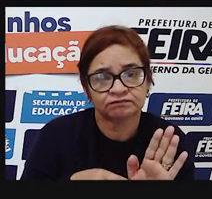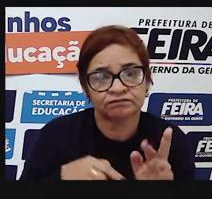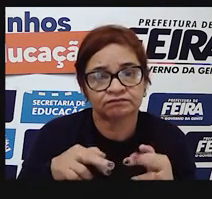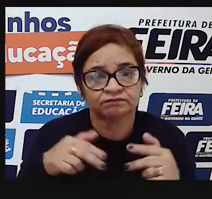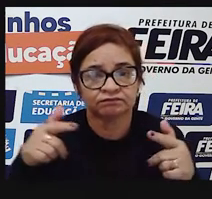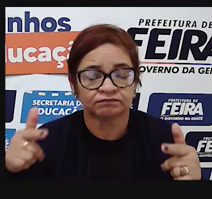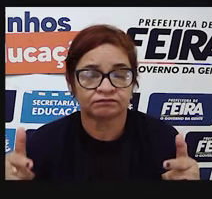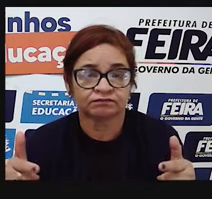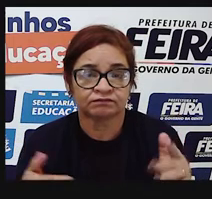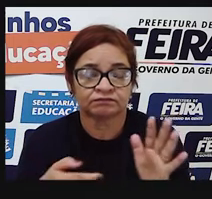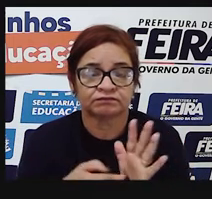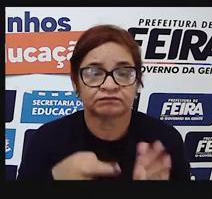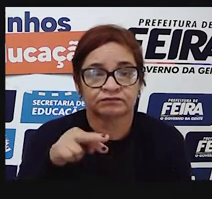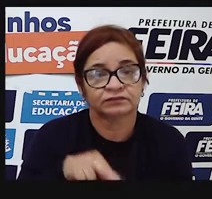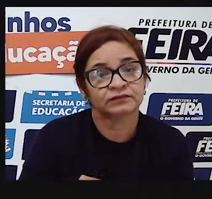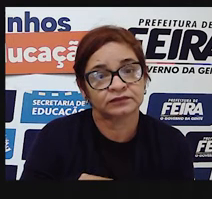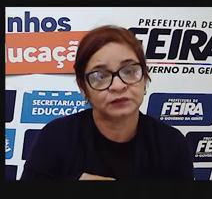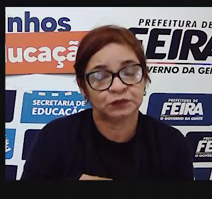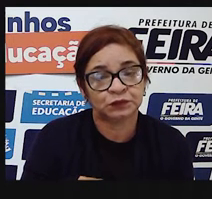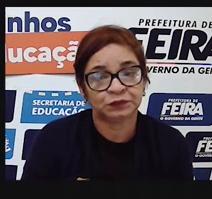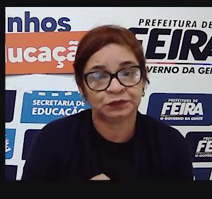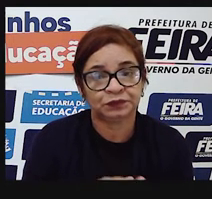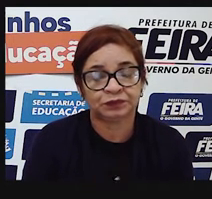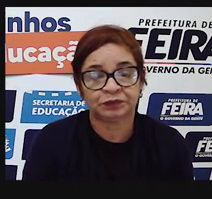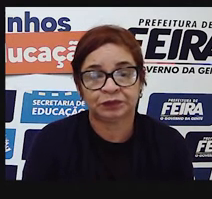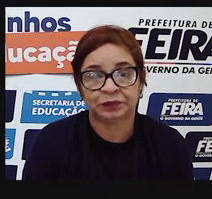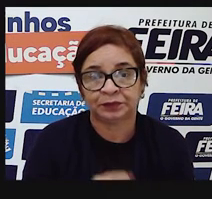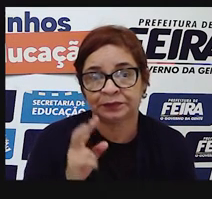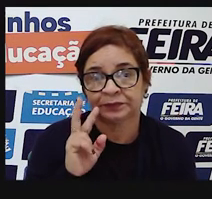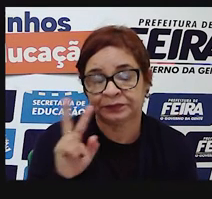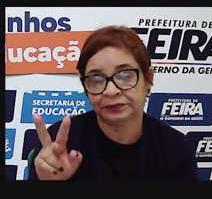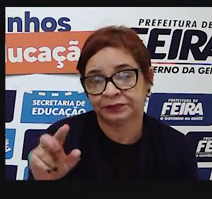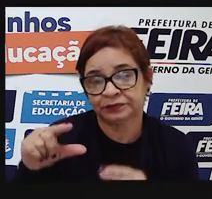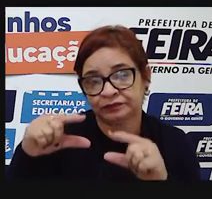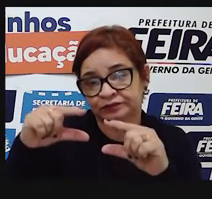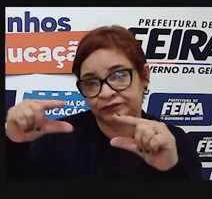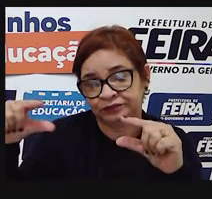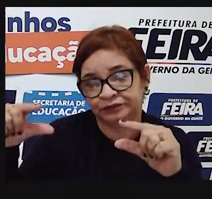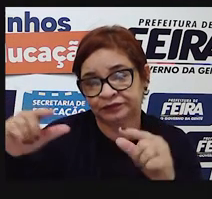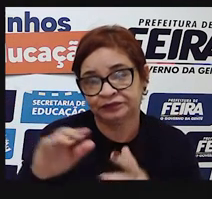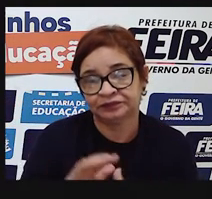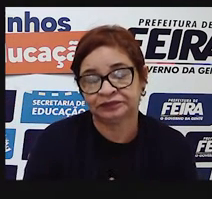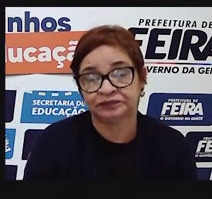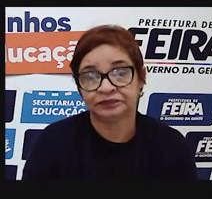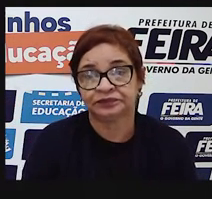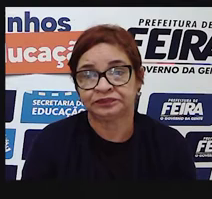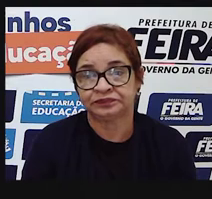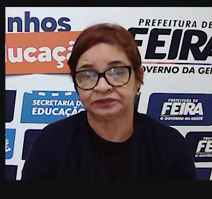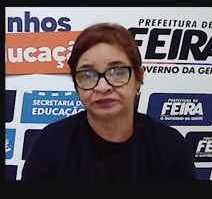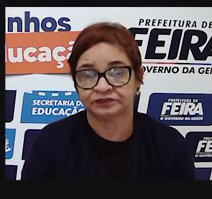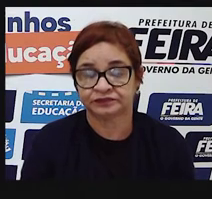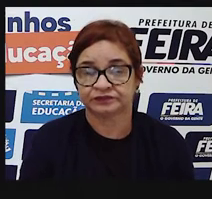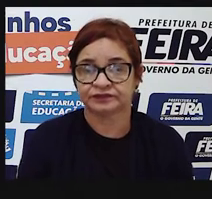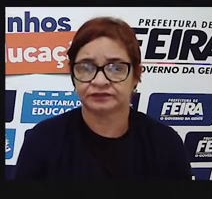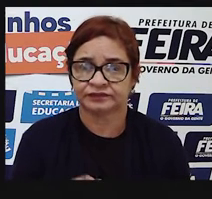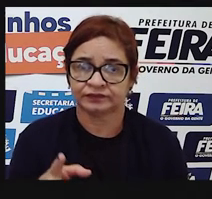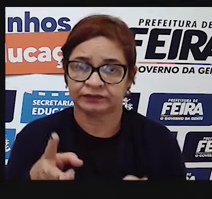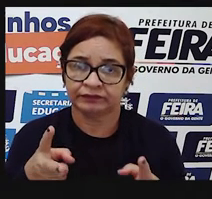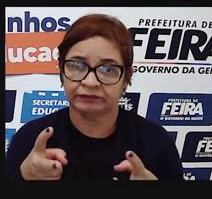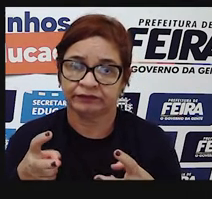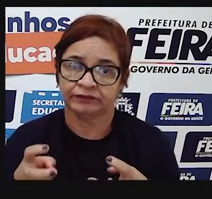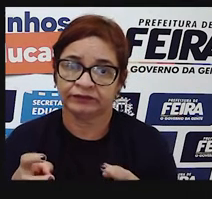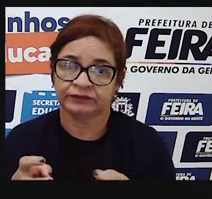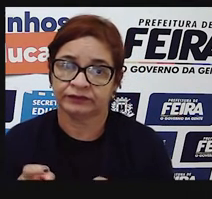significados. Olhe essa tirinha ao lado, uma biografia. Perceba que nós temos aí